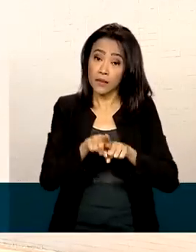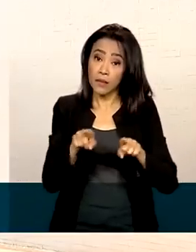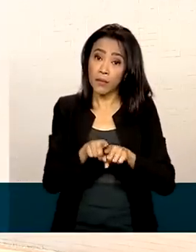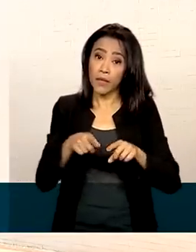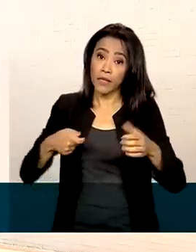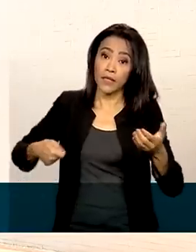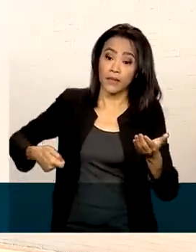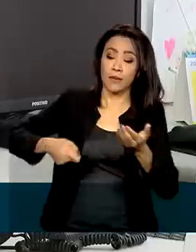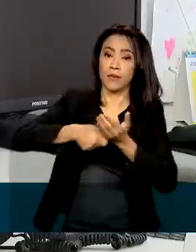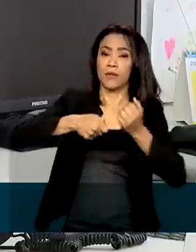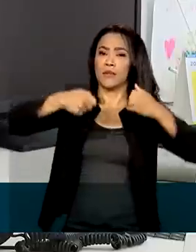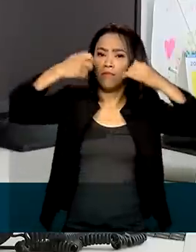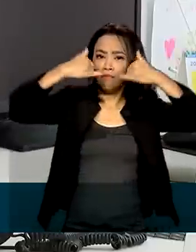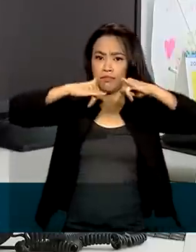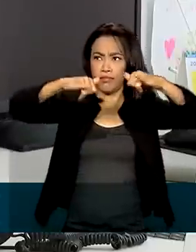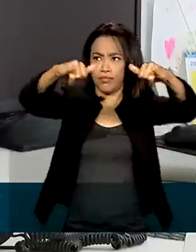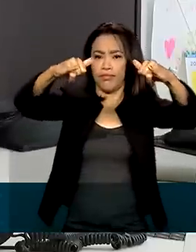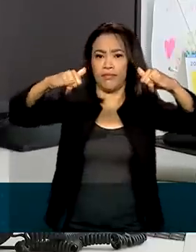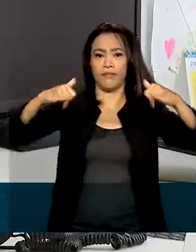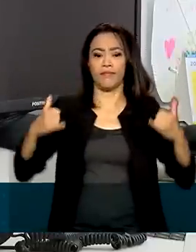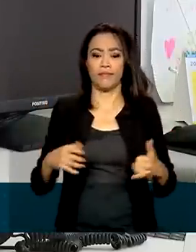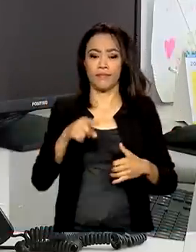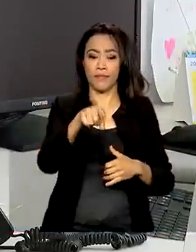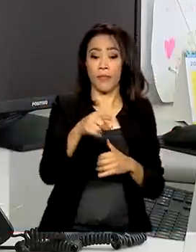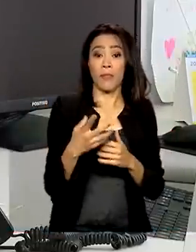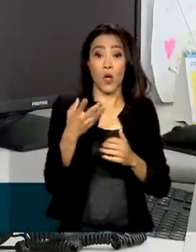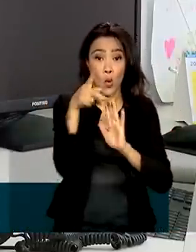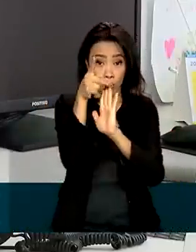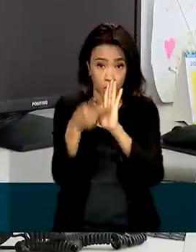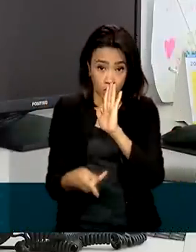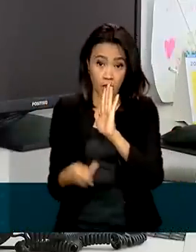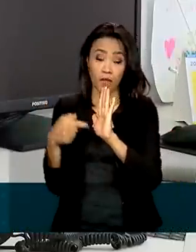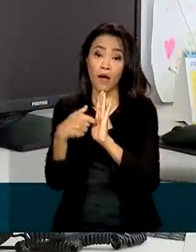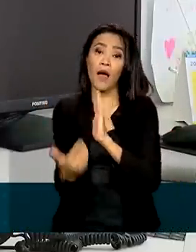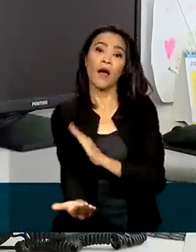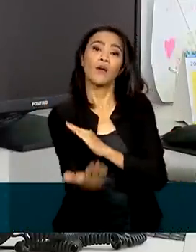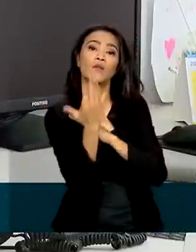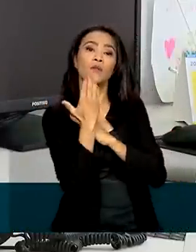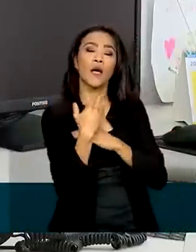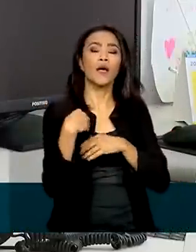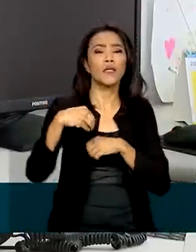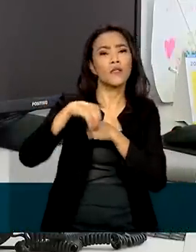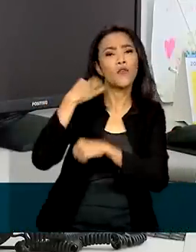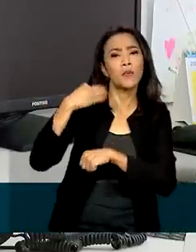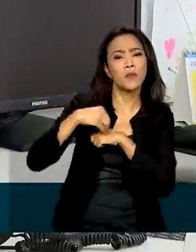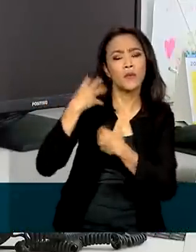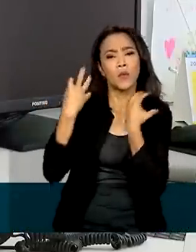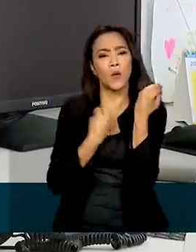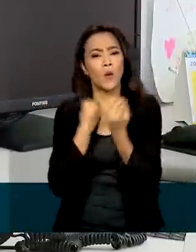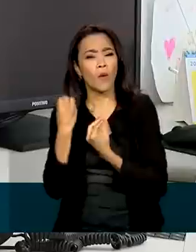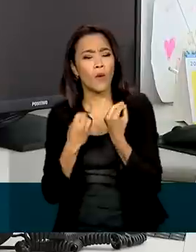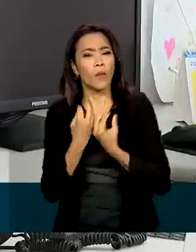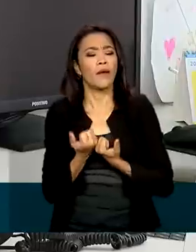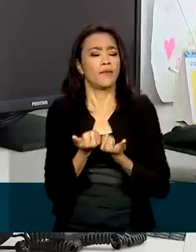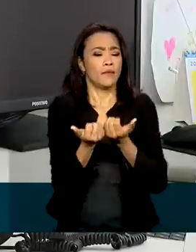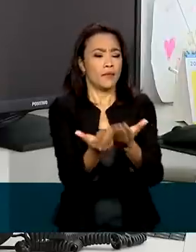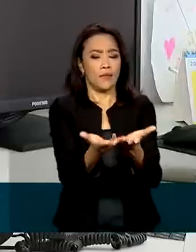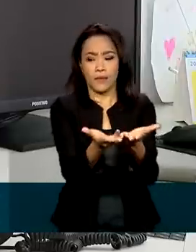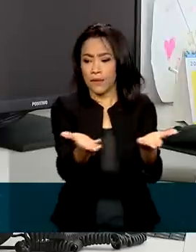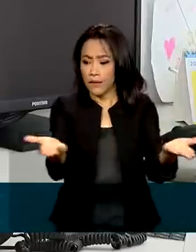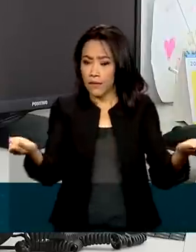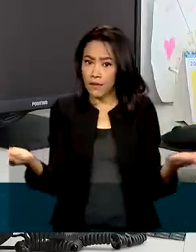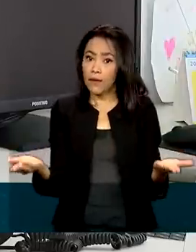energia elétrica. O projeto piloto vai nos auxiliar para que a gente consiga entregar uma conectividade, a entrega